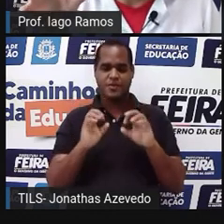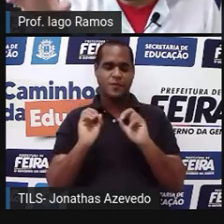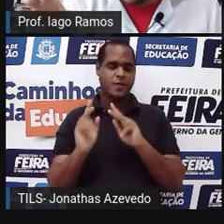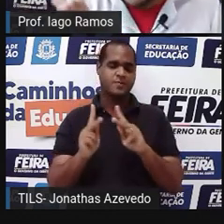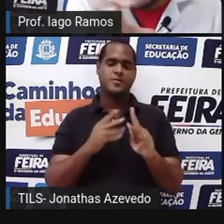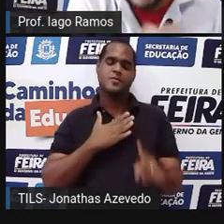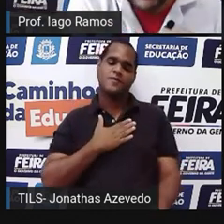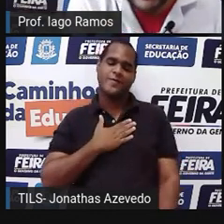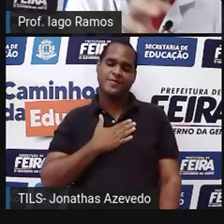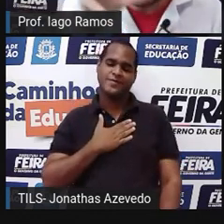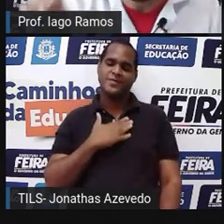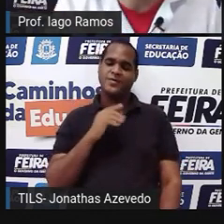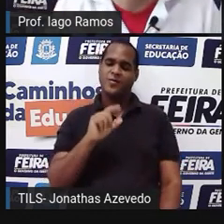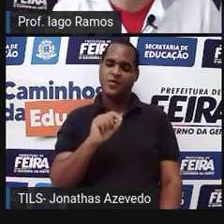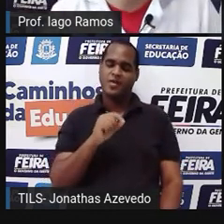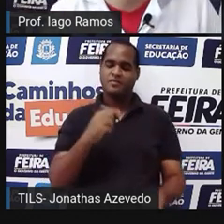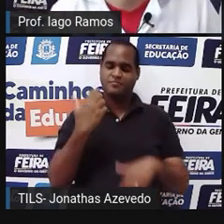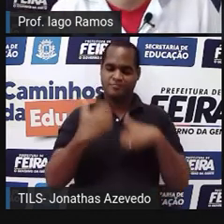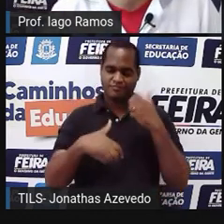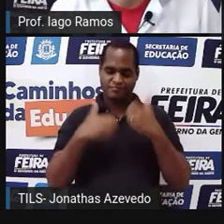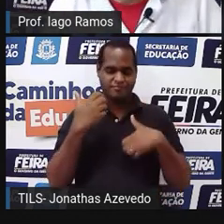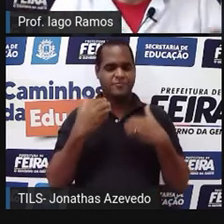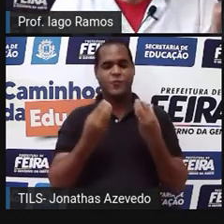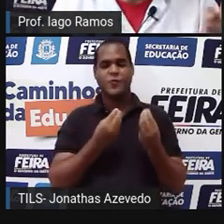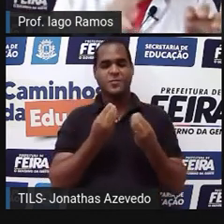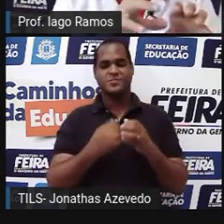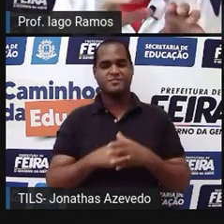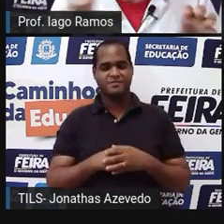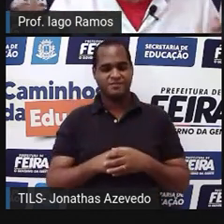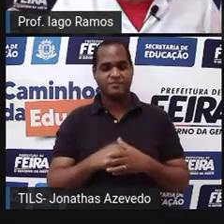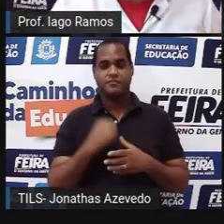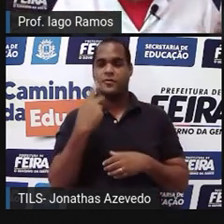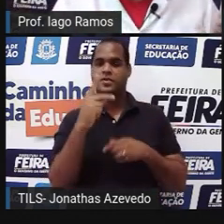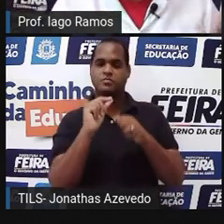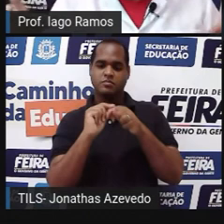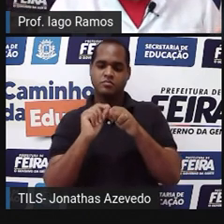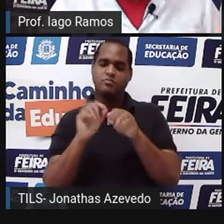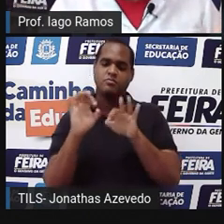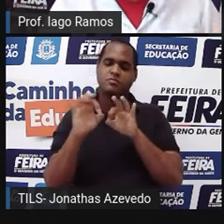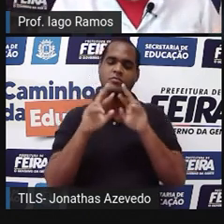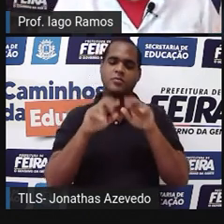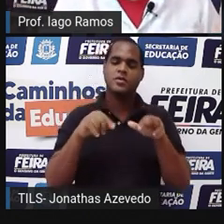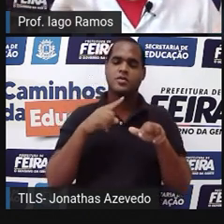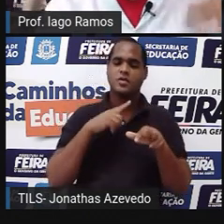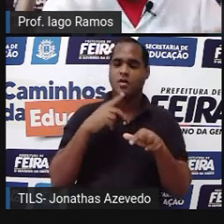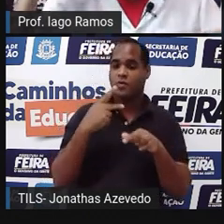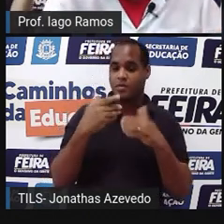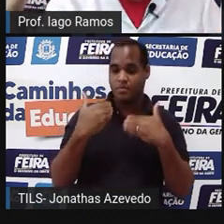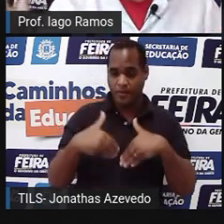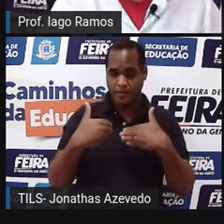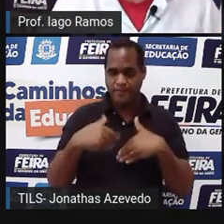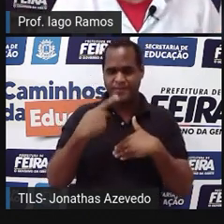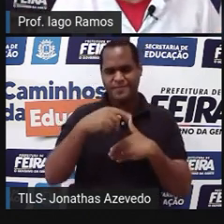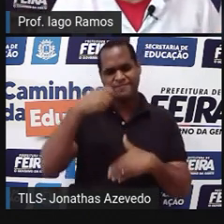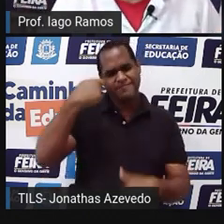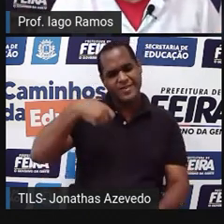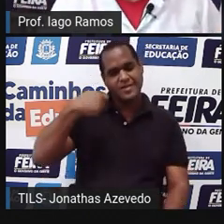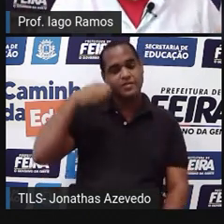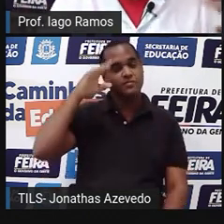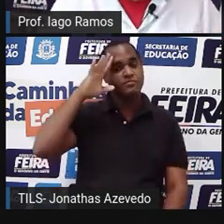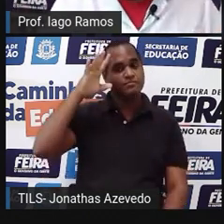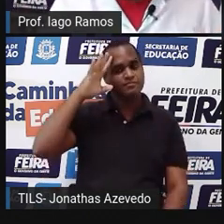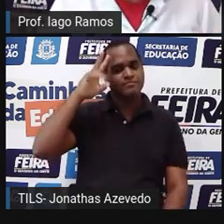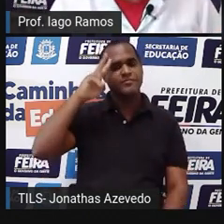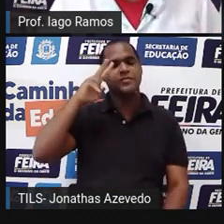você gostaria do que você viu aqui caísse nessa aula para você fazer essa seleção do que você queria que caísse você tem que lembrar de coisas na aula